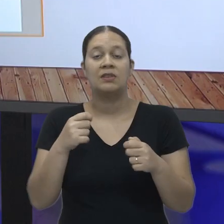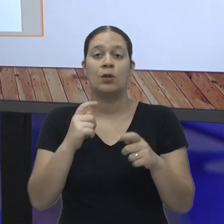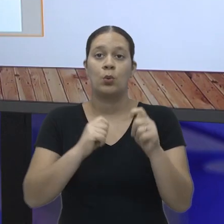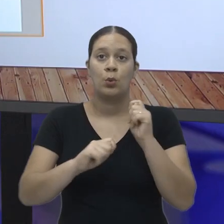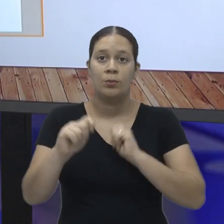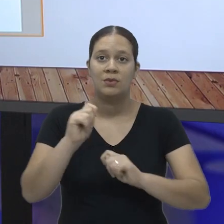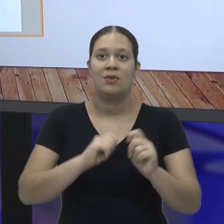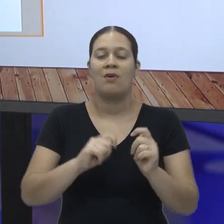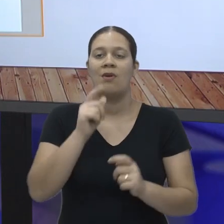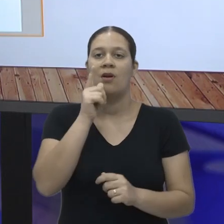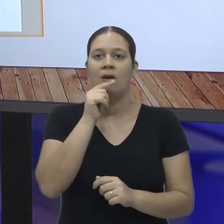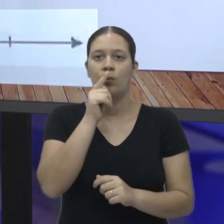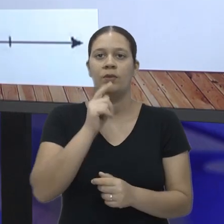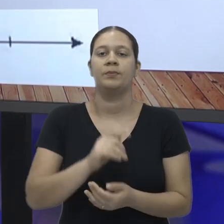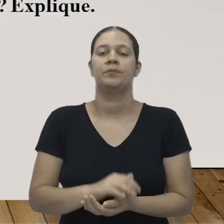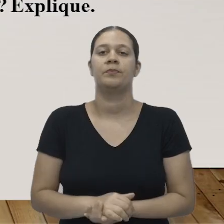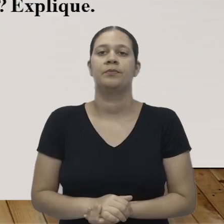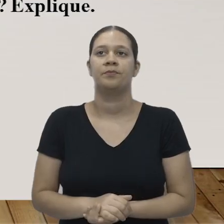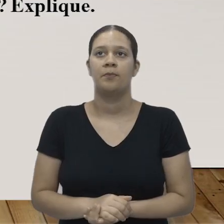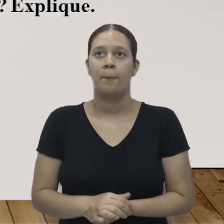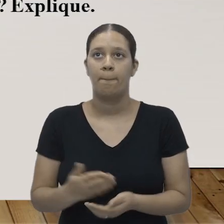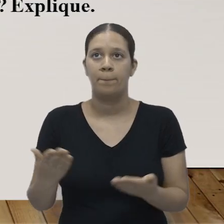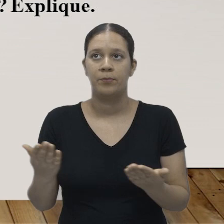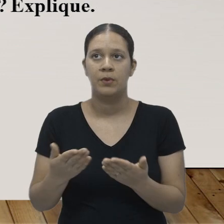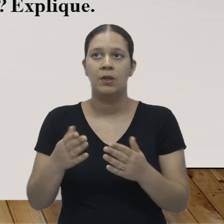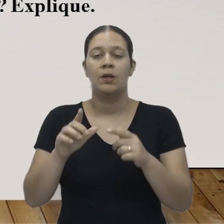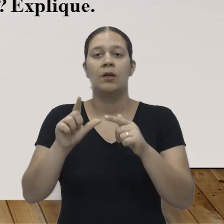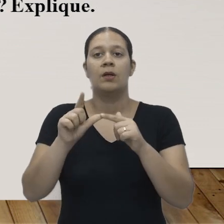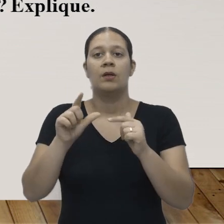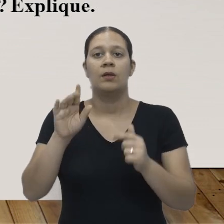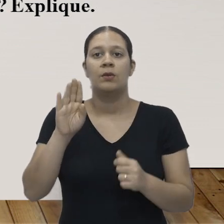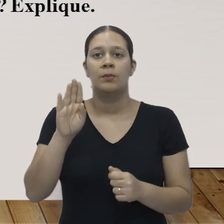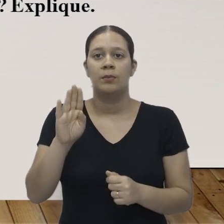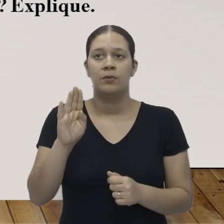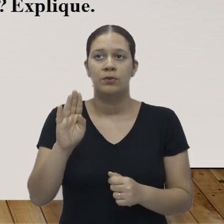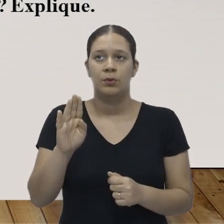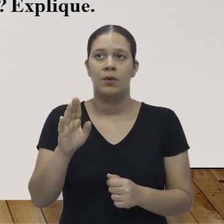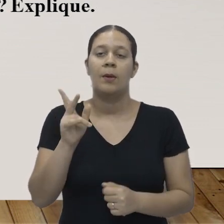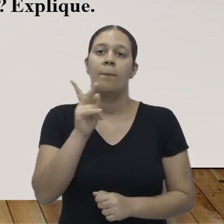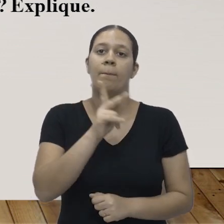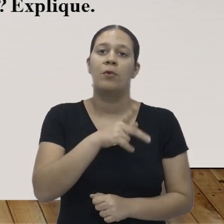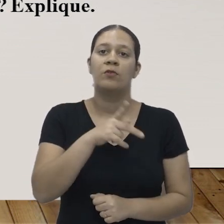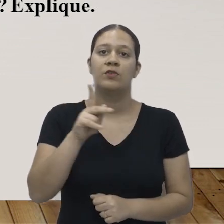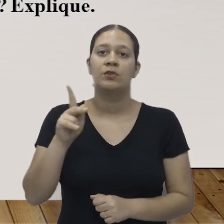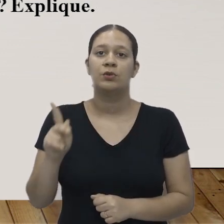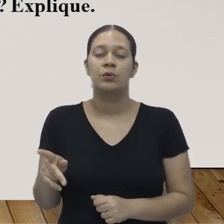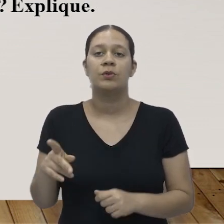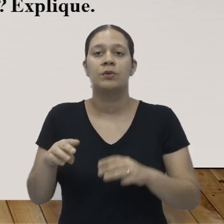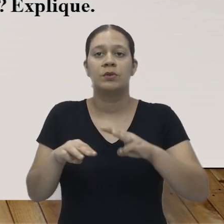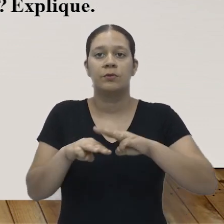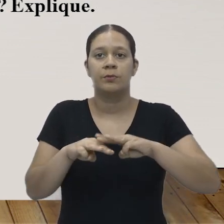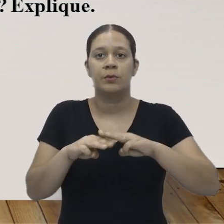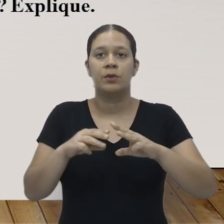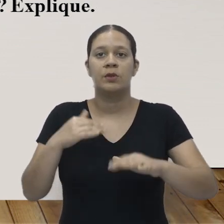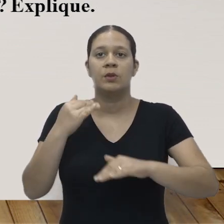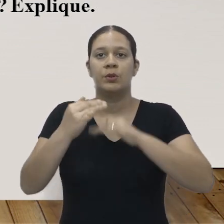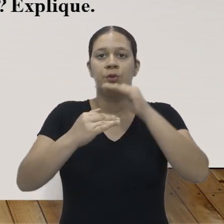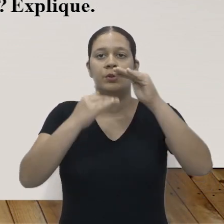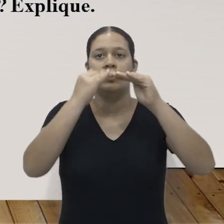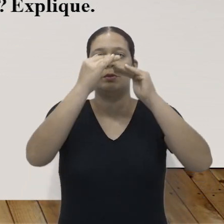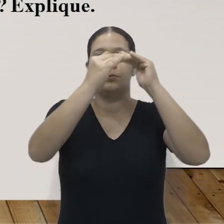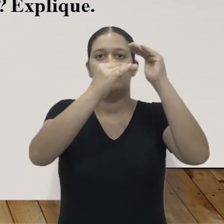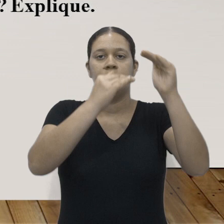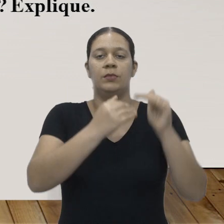não esqueça de economizar água. A letra B, com os ensinamentos da professora de matemática